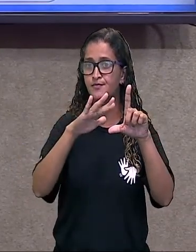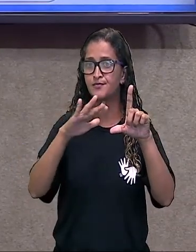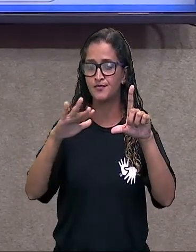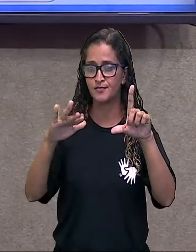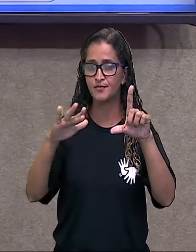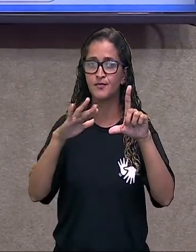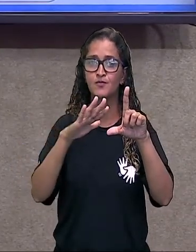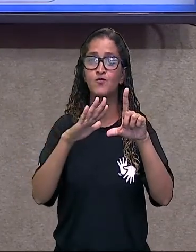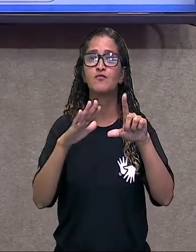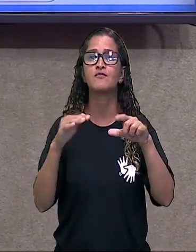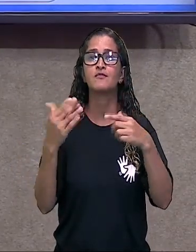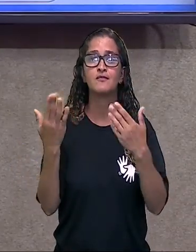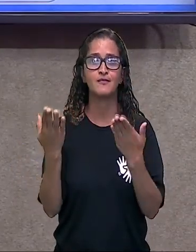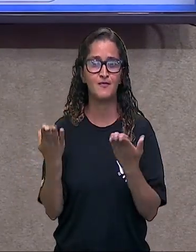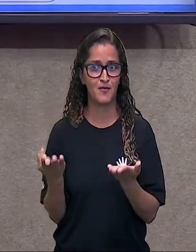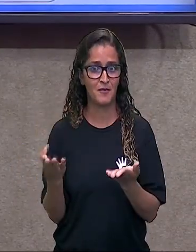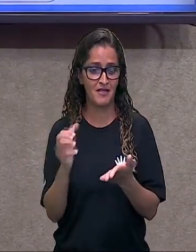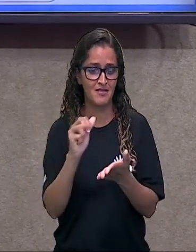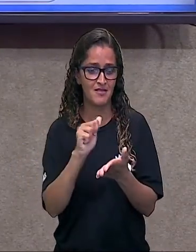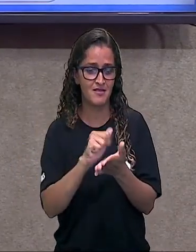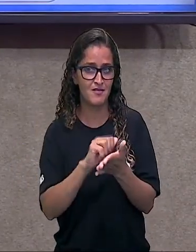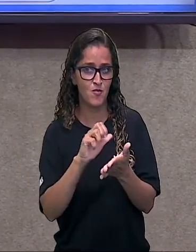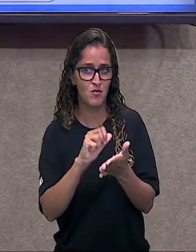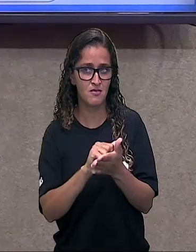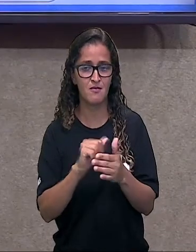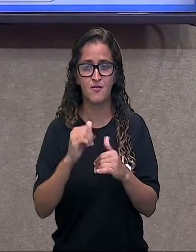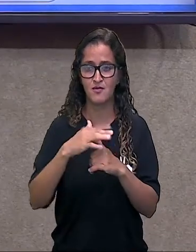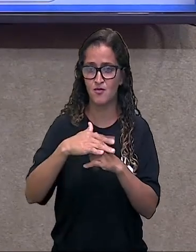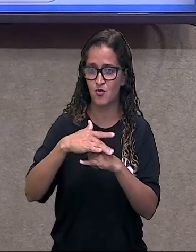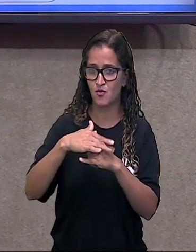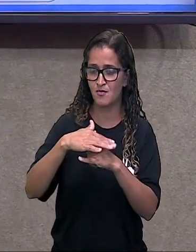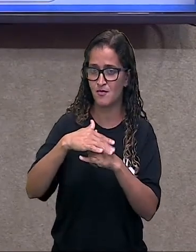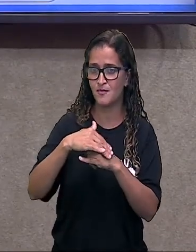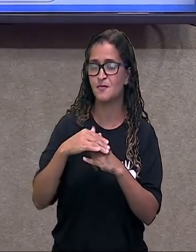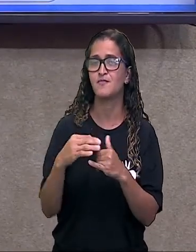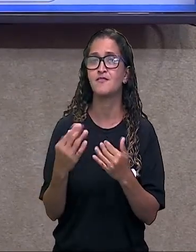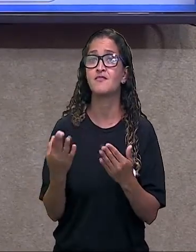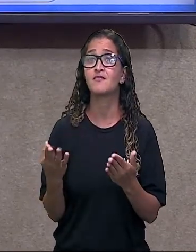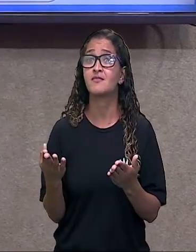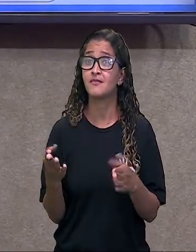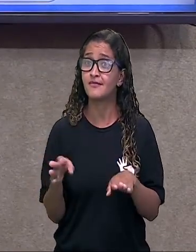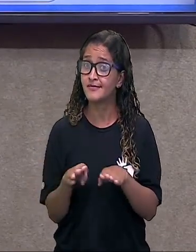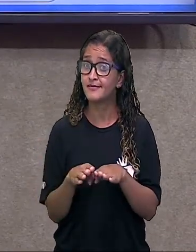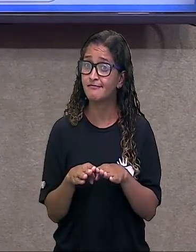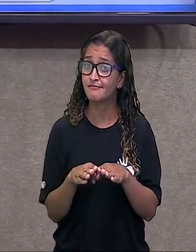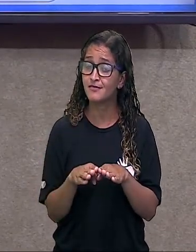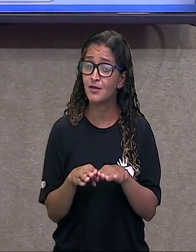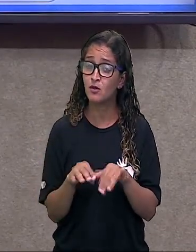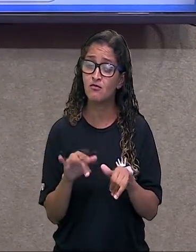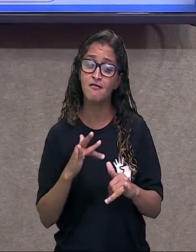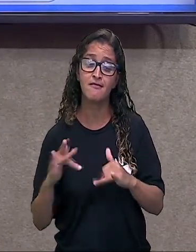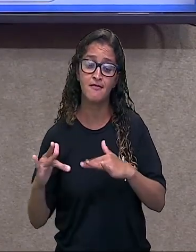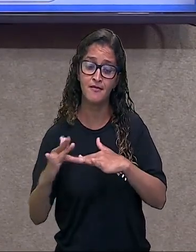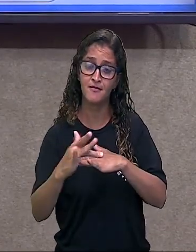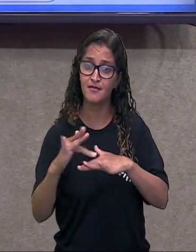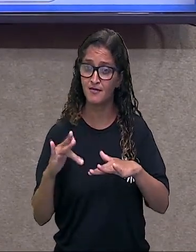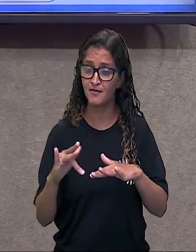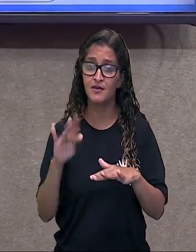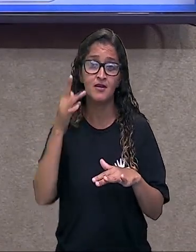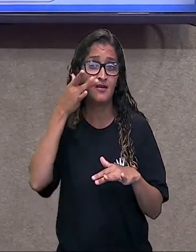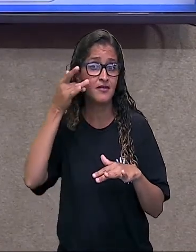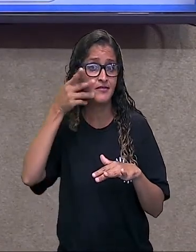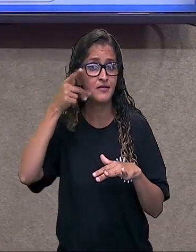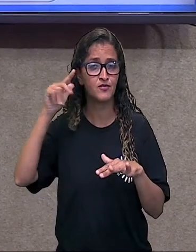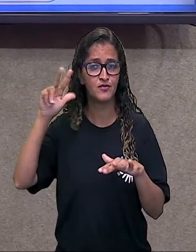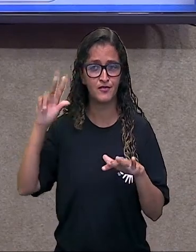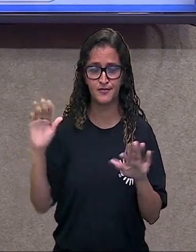aparece no canto da tela. Se inscreva no nosso canal no YouTube e acesse as nossas redes sociais SMEDGV.